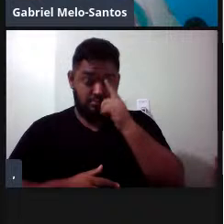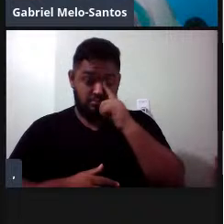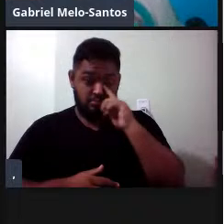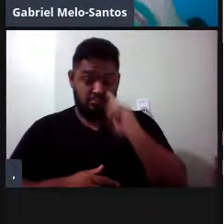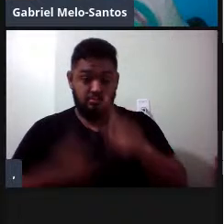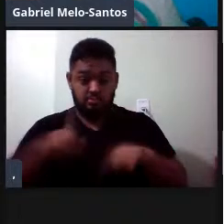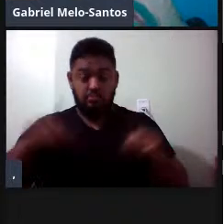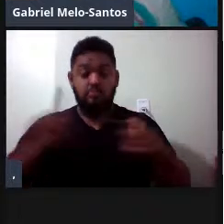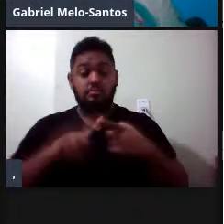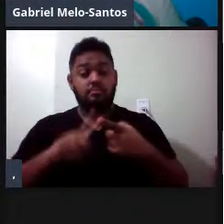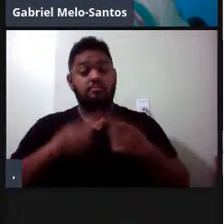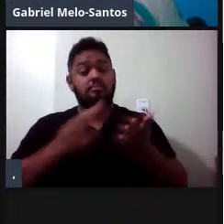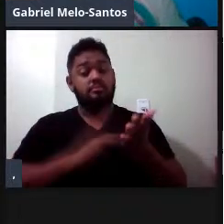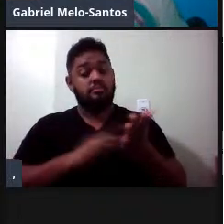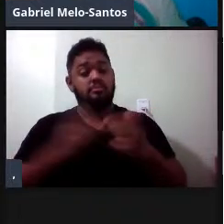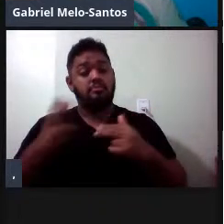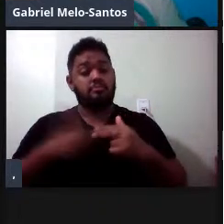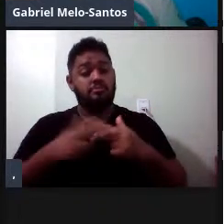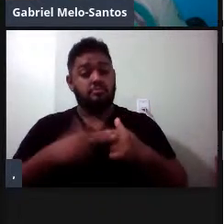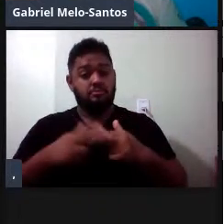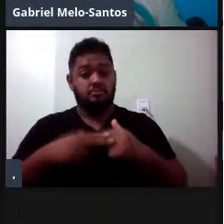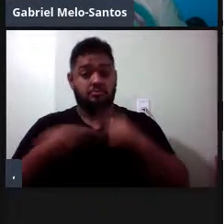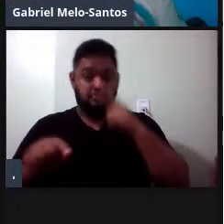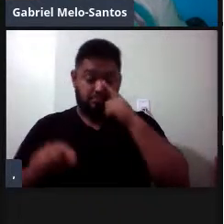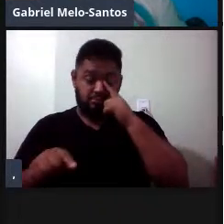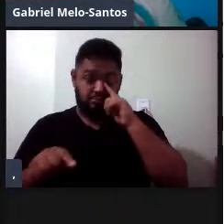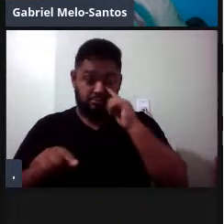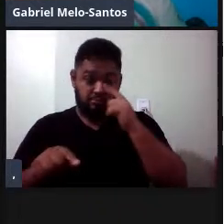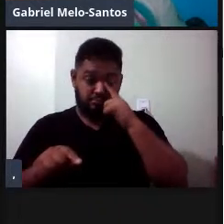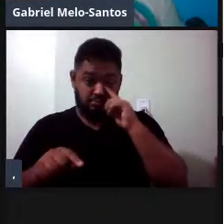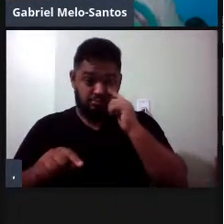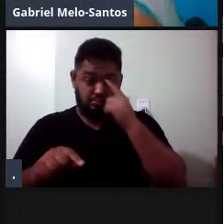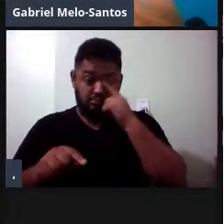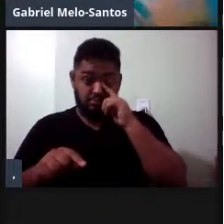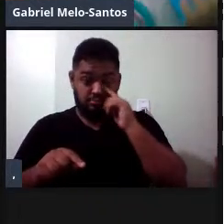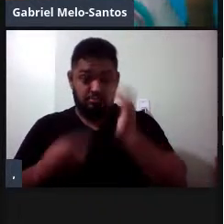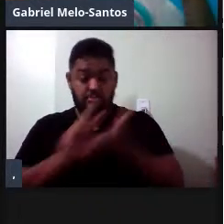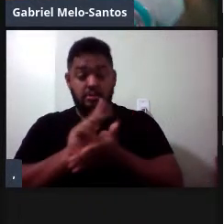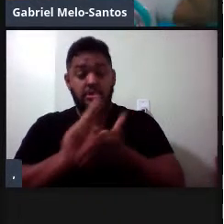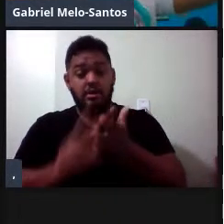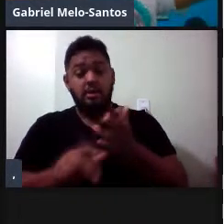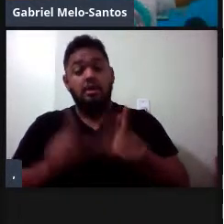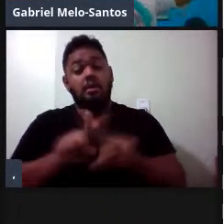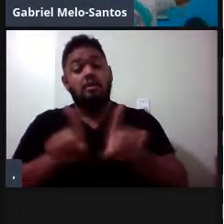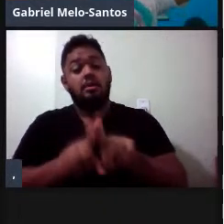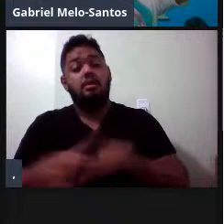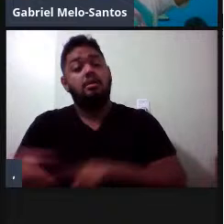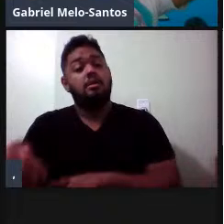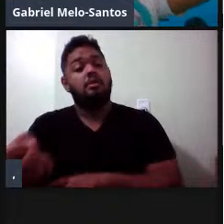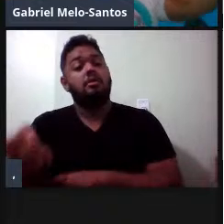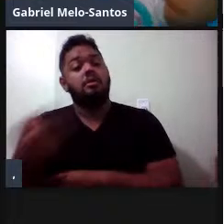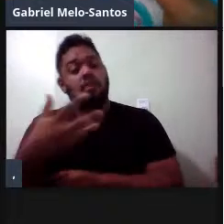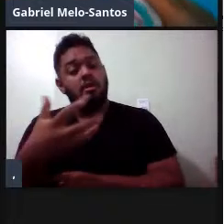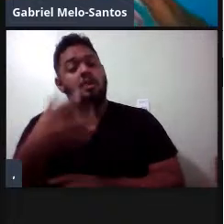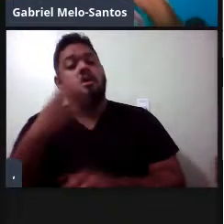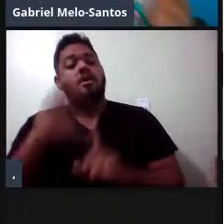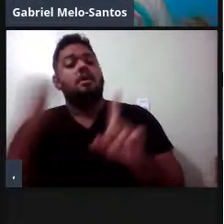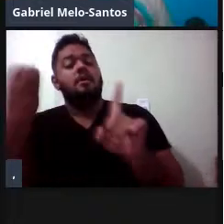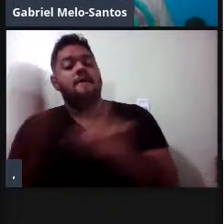para esses estudos de diversidade de repertório acústico, abrindo, então, uma nova oportunidade para o estudo